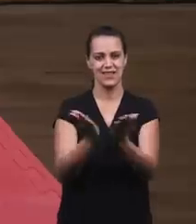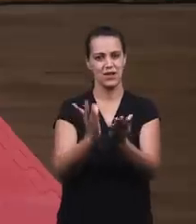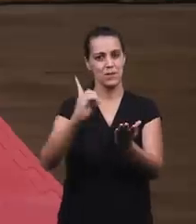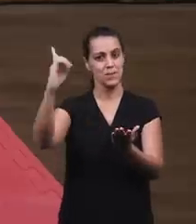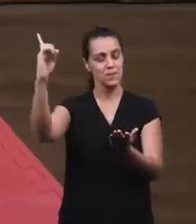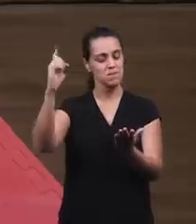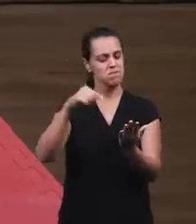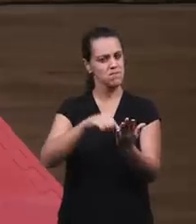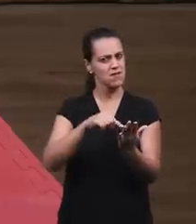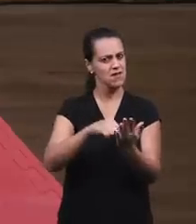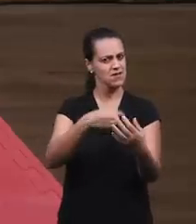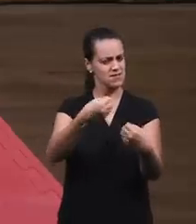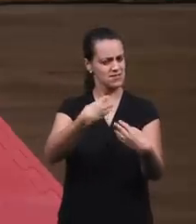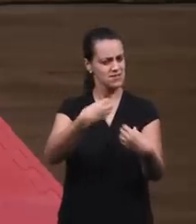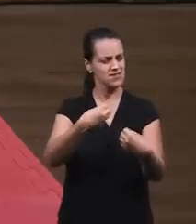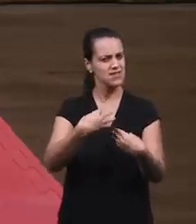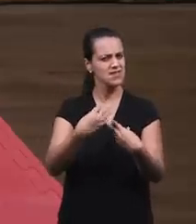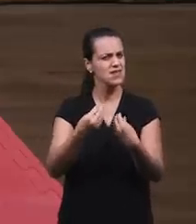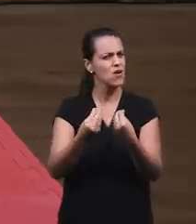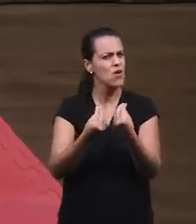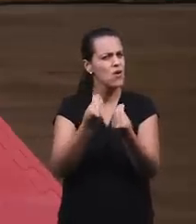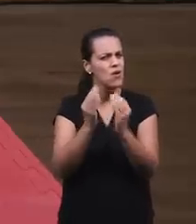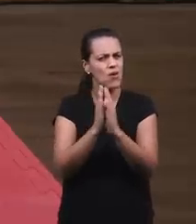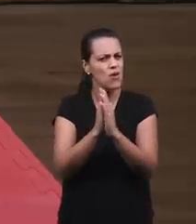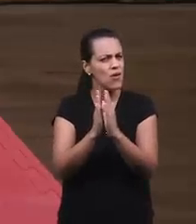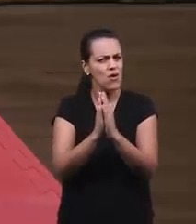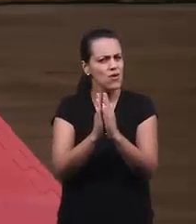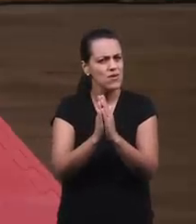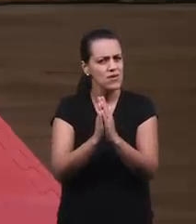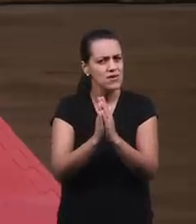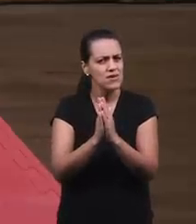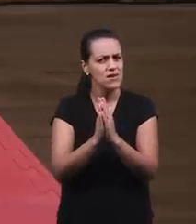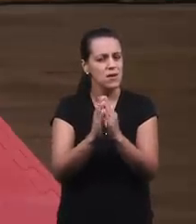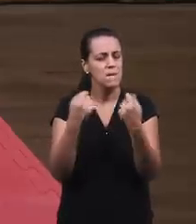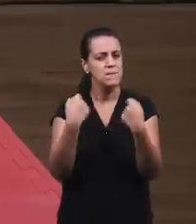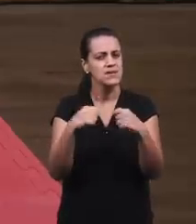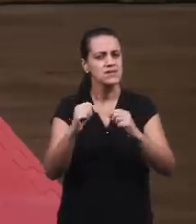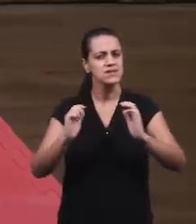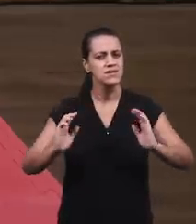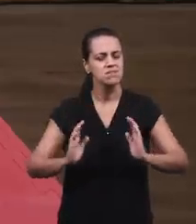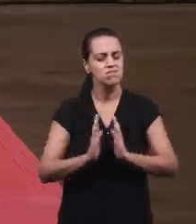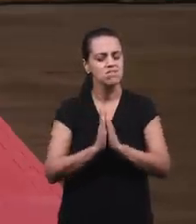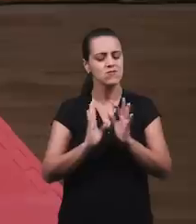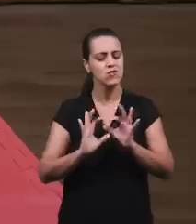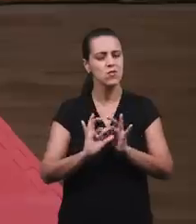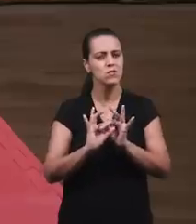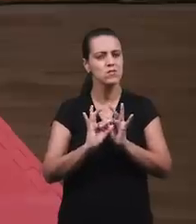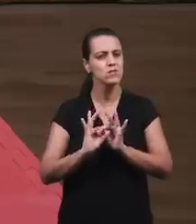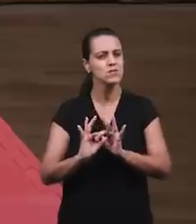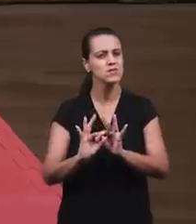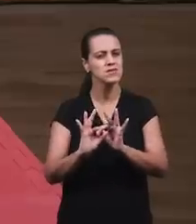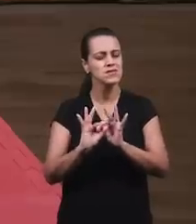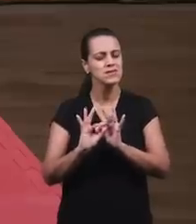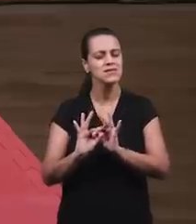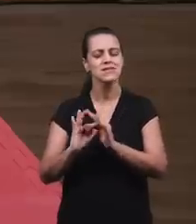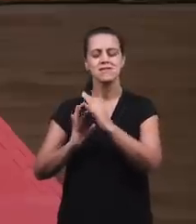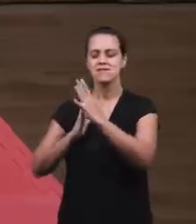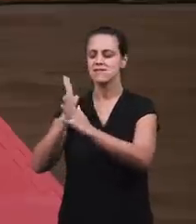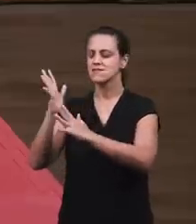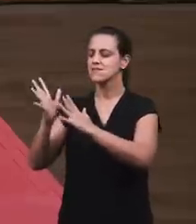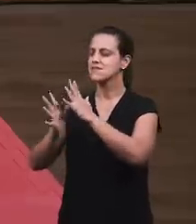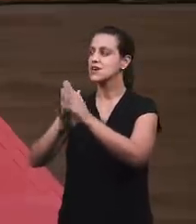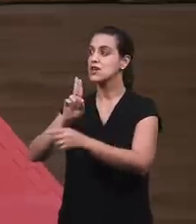ensina como orar Nós fechamos os nossos olhos Oramos a Deus o Pai